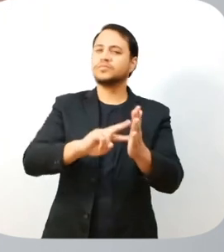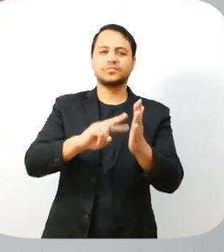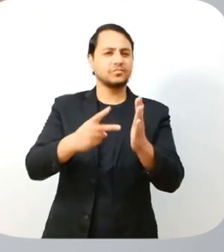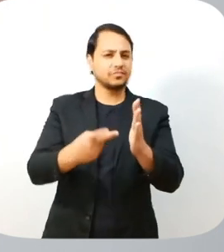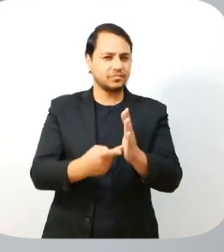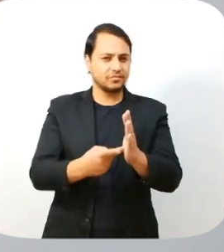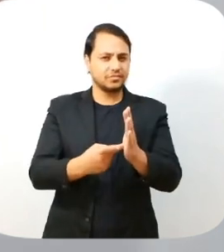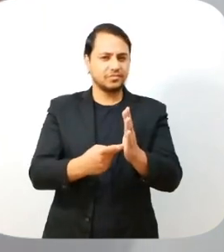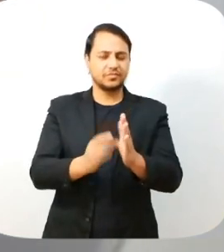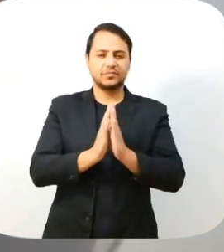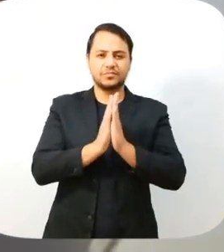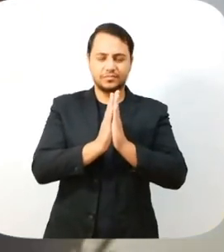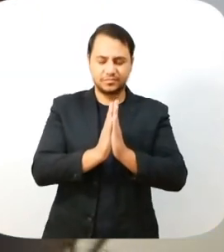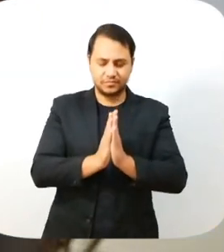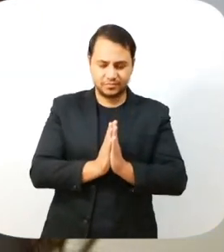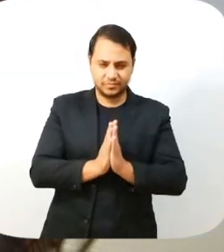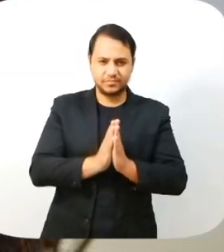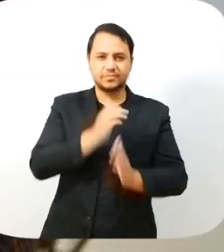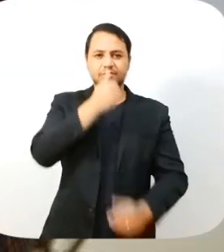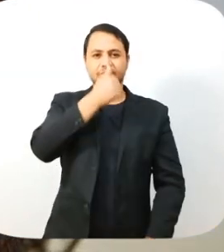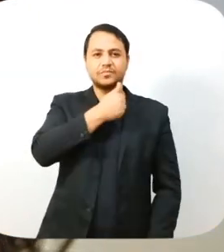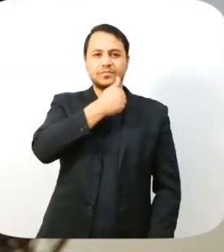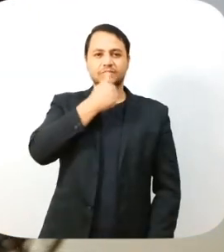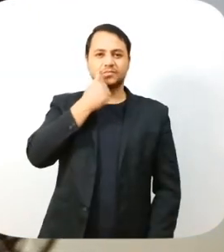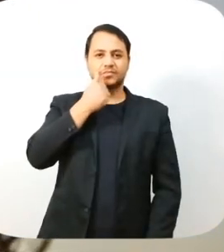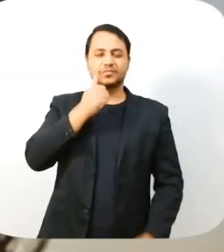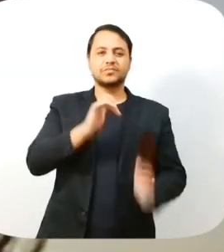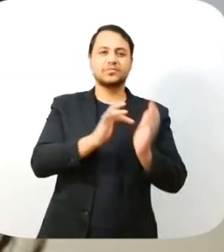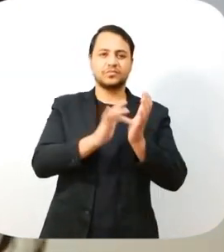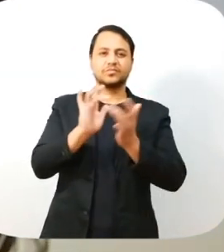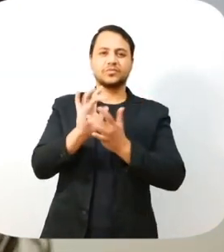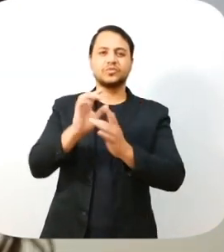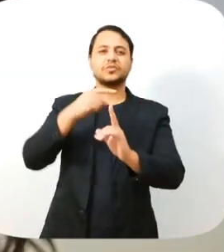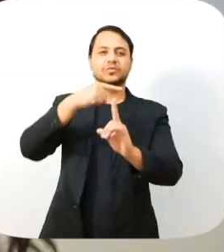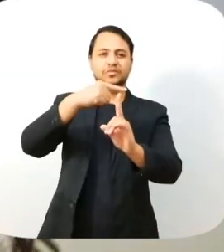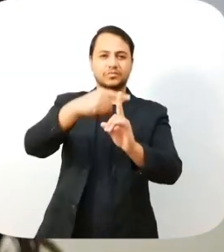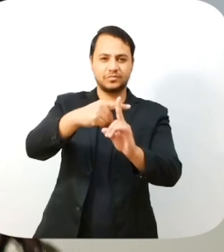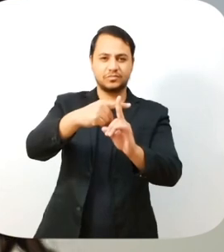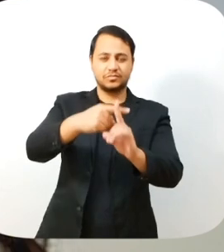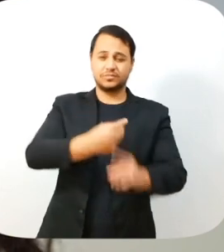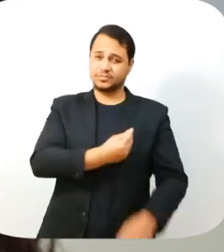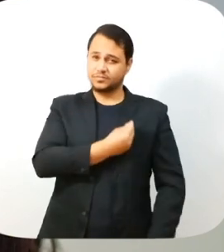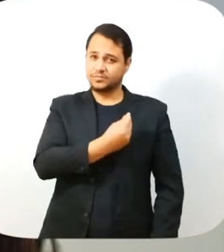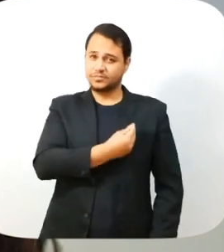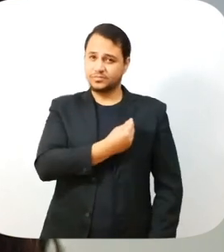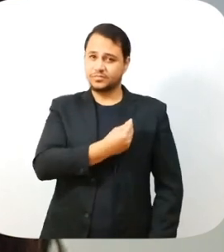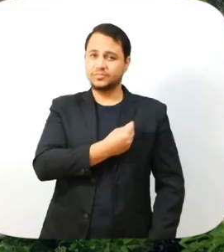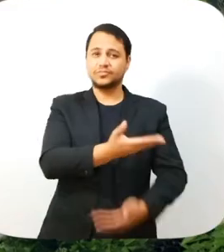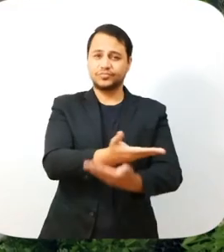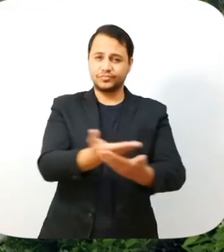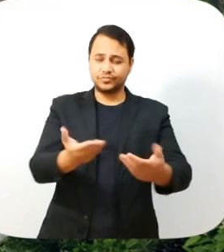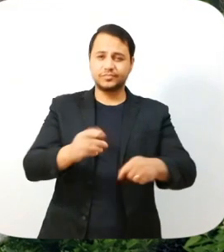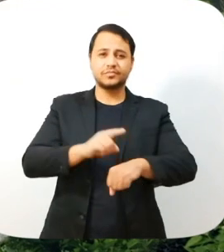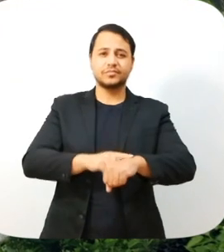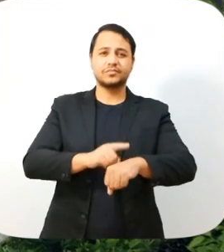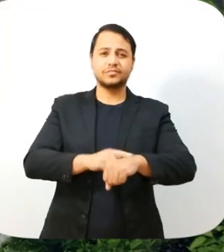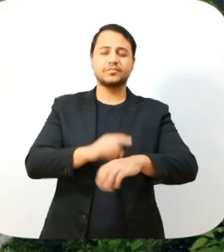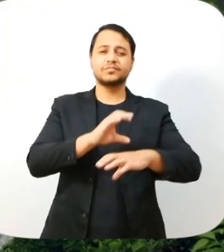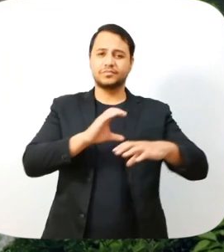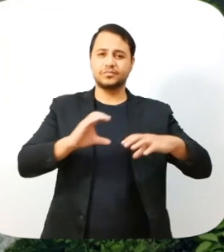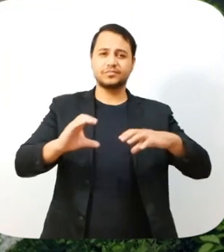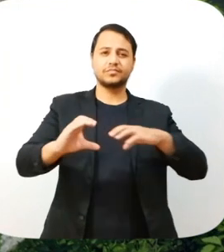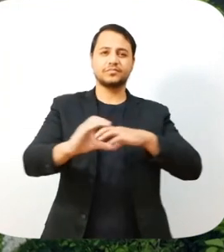de tudo, significa ação de graças, é o sacrifício de Cristo na cruz. Viva intensamente este momento,